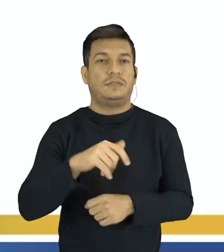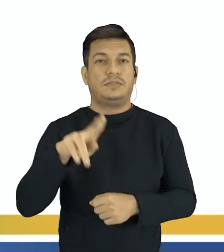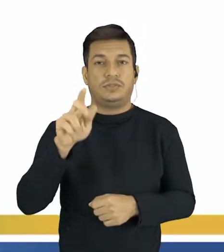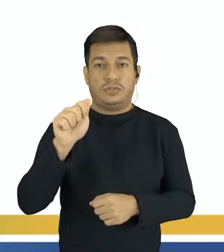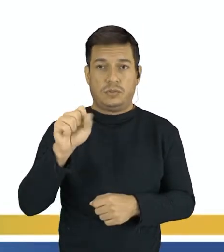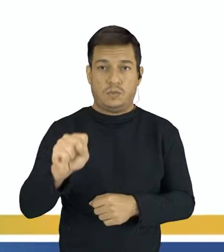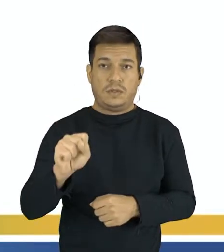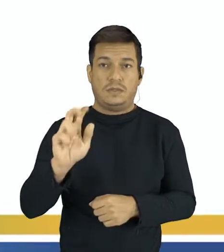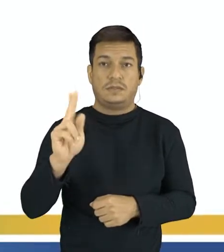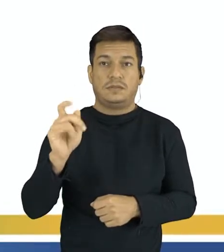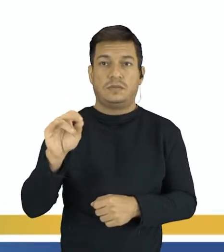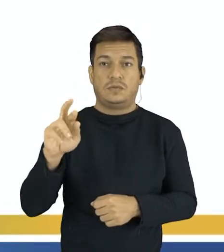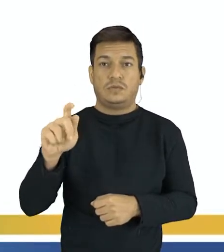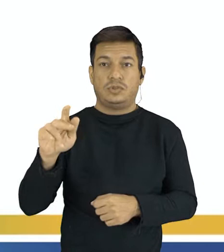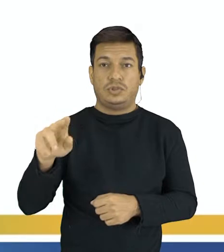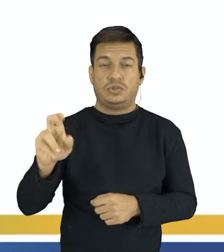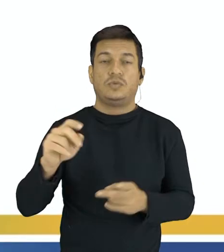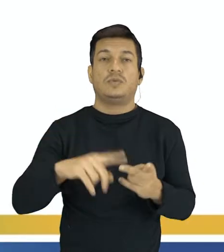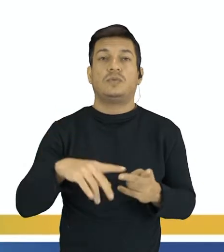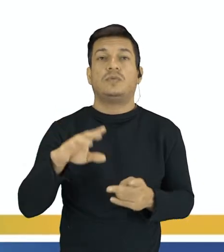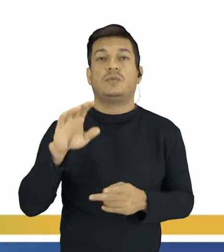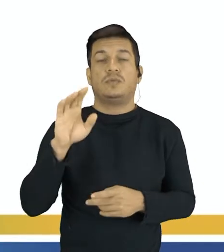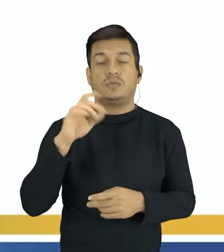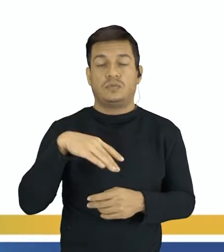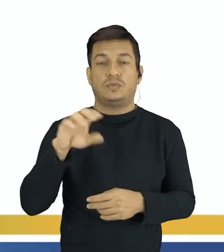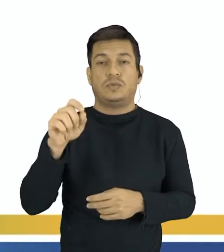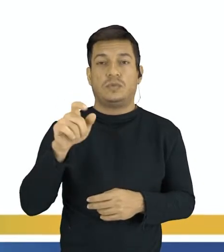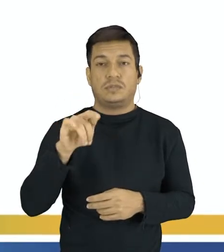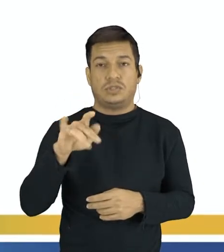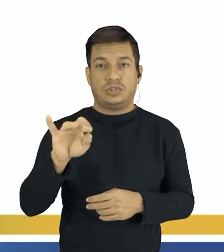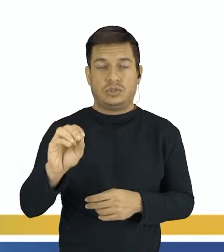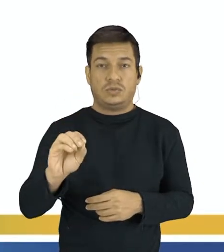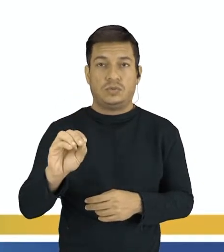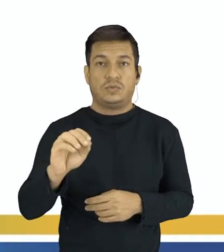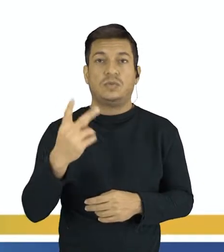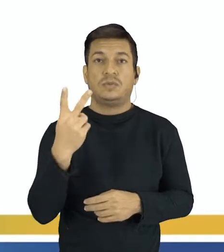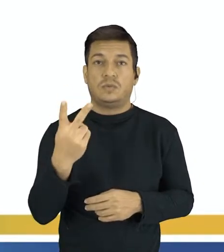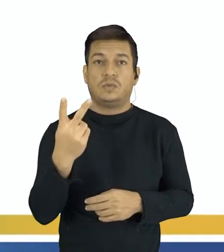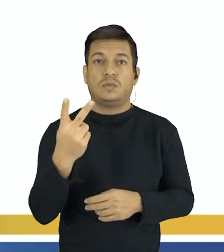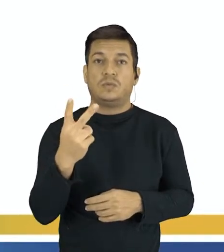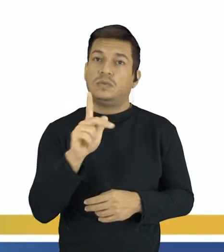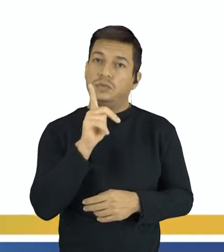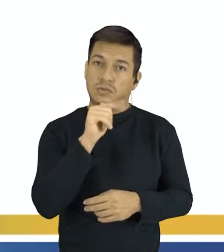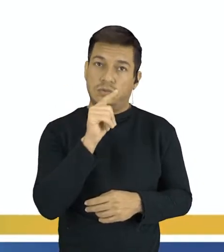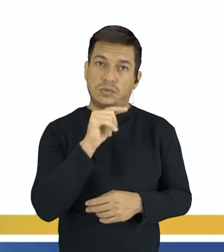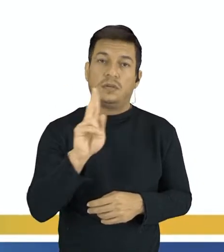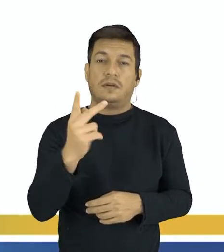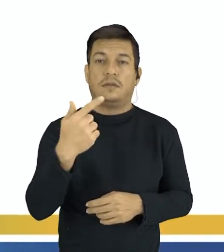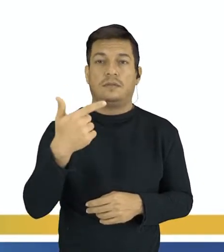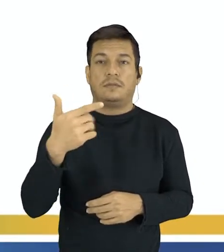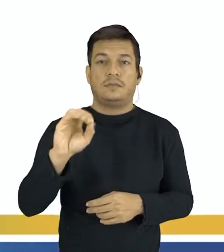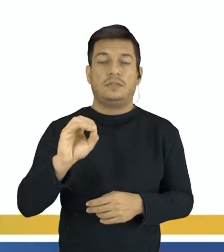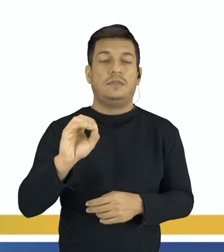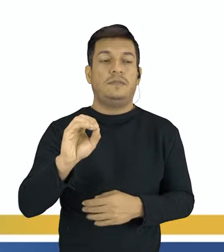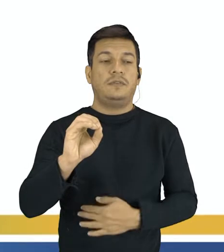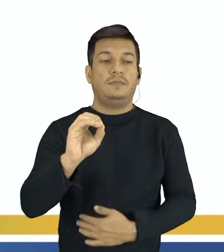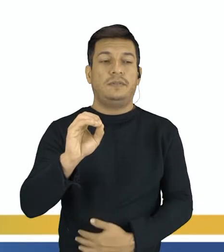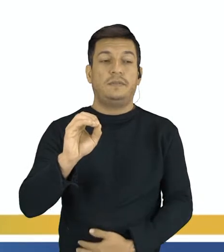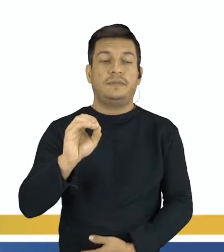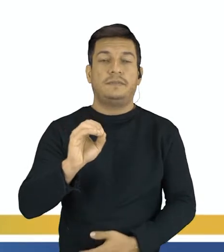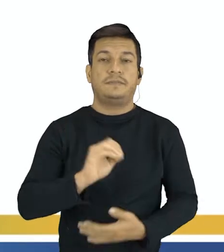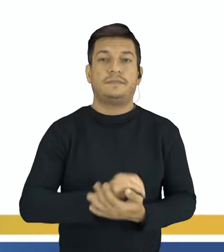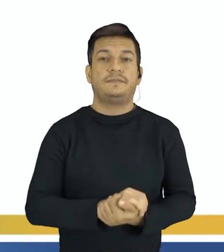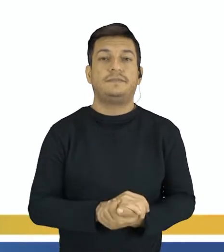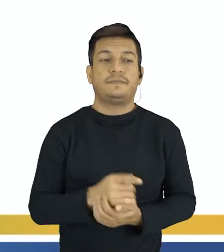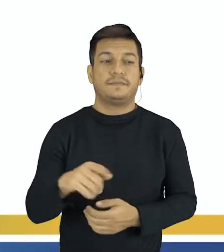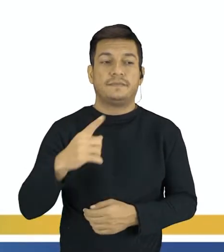com uma molécula de oxigênio formando duas moléculas de água, duas moléculas de H2O. Se vocês